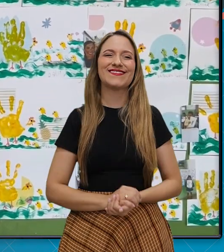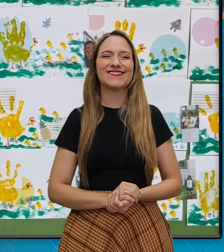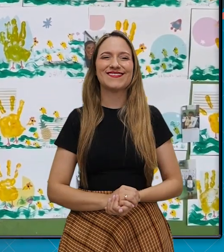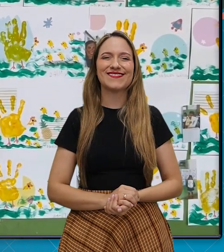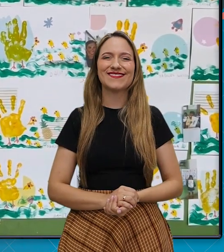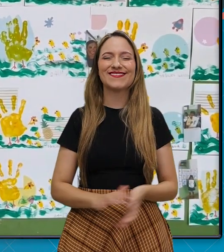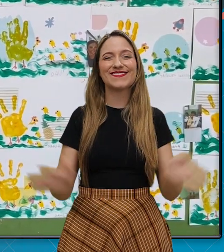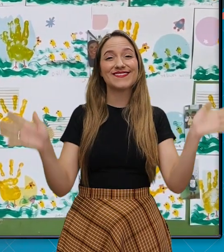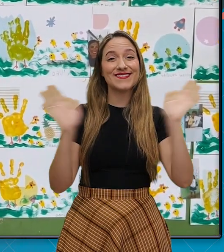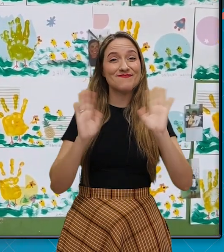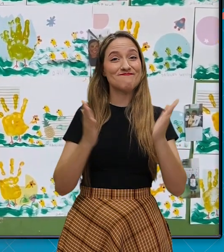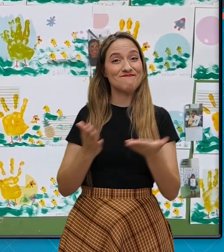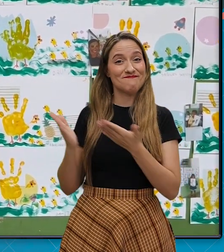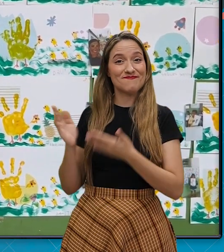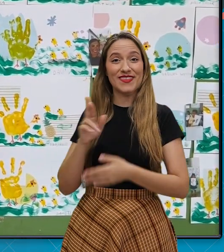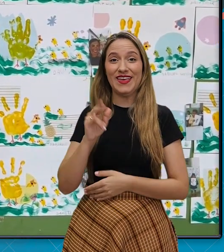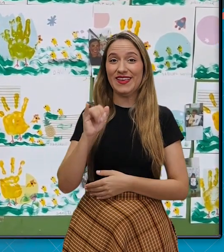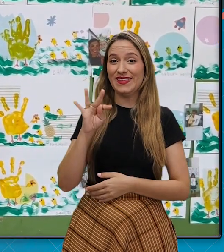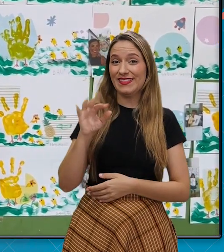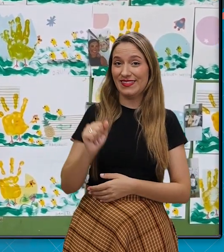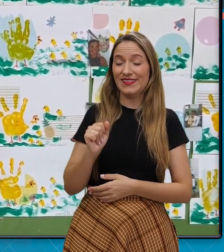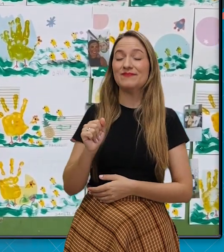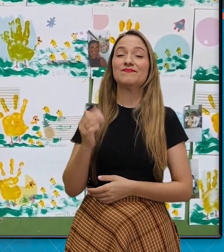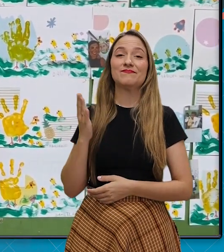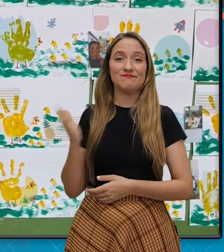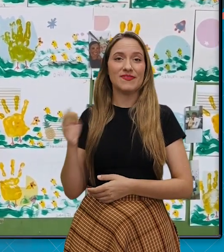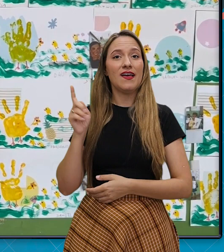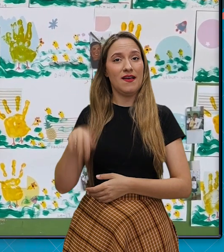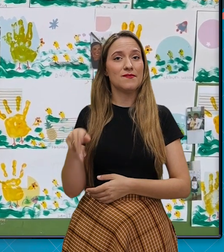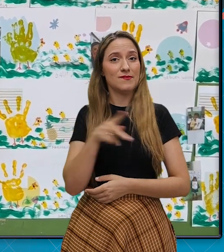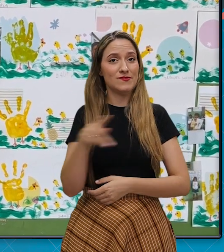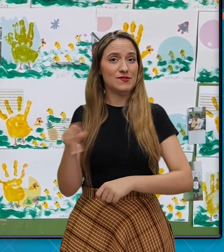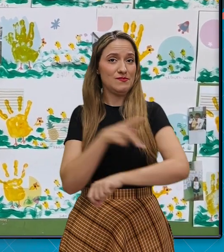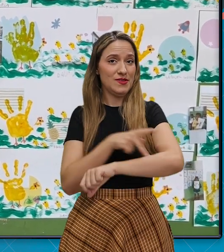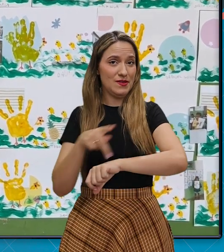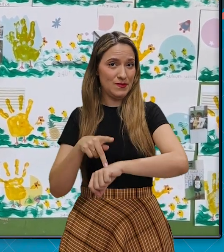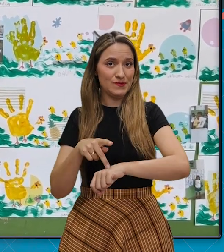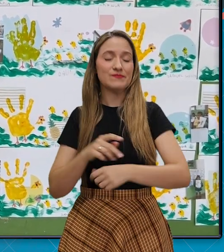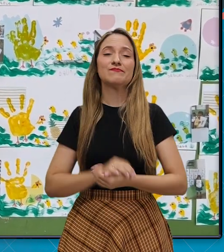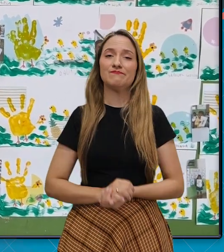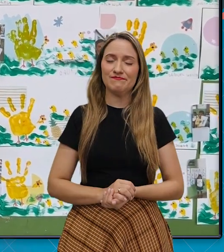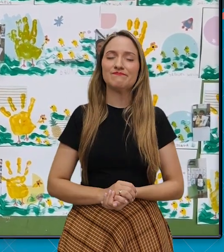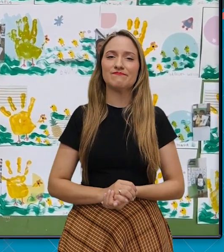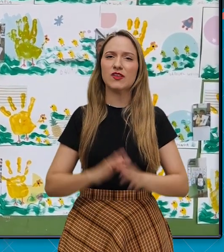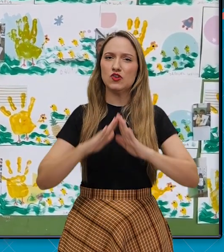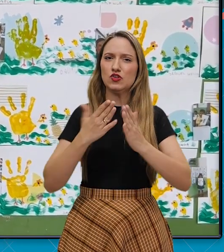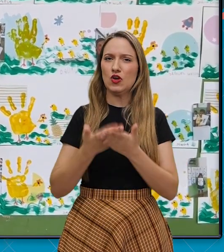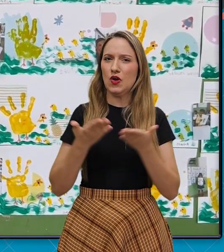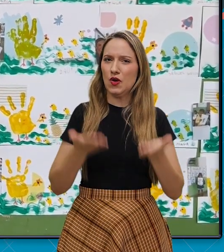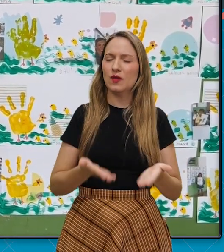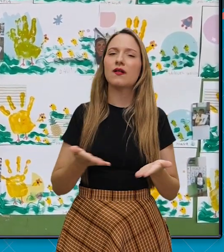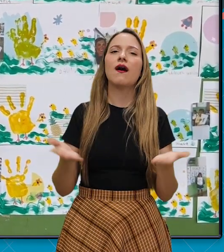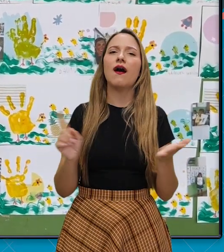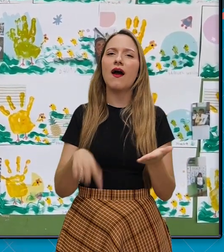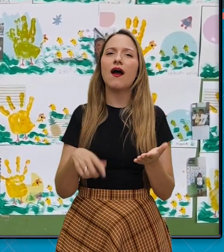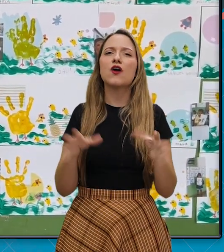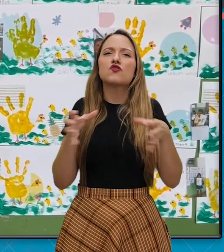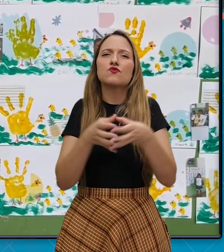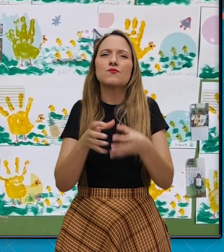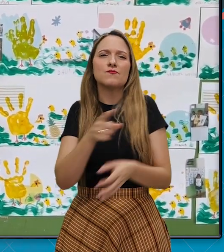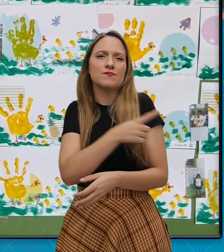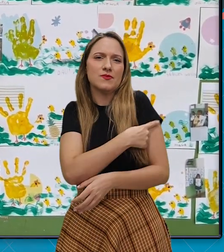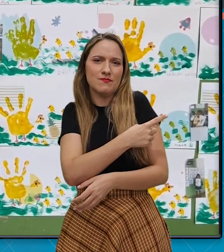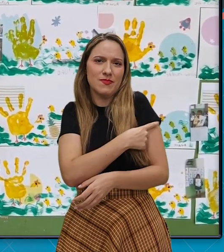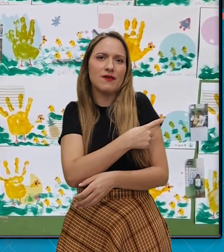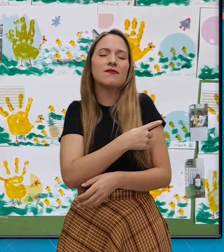Olá, eu me chamo Rita de Cássia, sou professora pedagoga na escola Laurício Pedro Rasmussen. Atualmente em turmas de primeiro